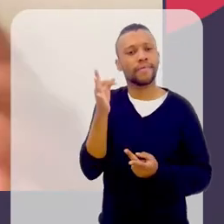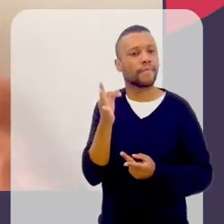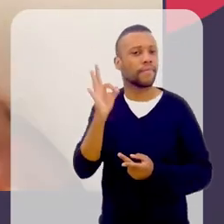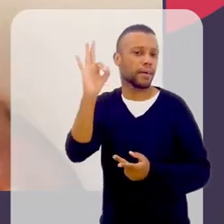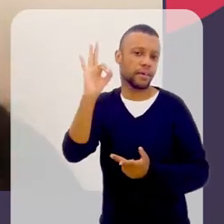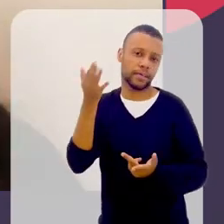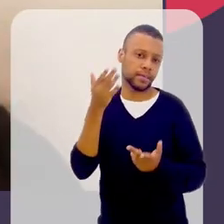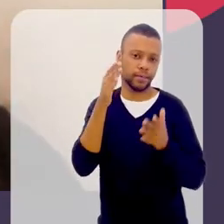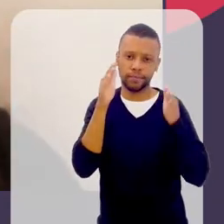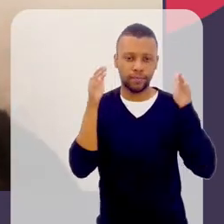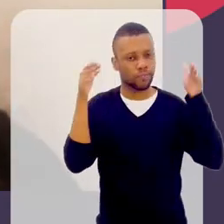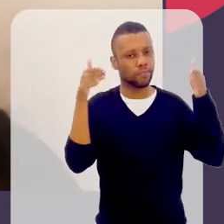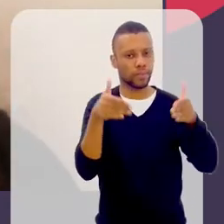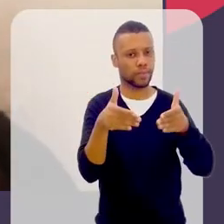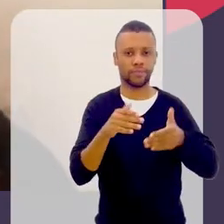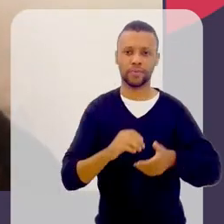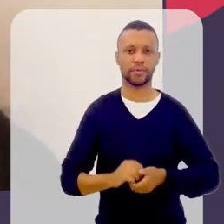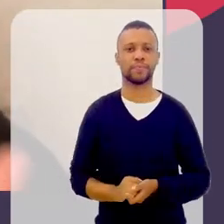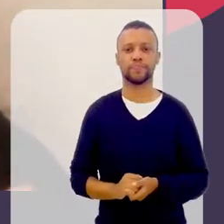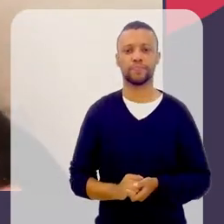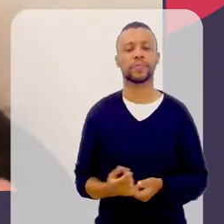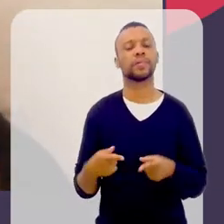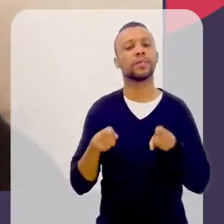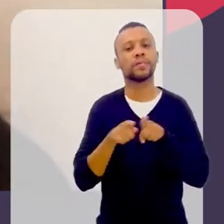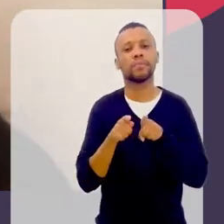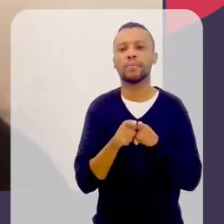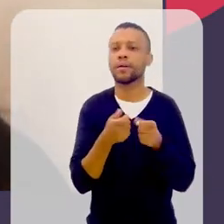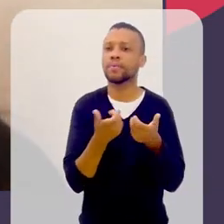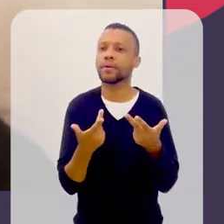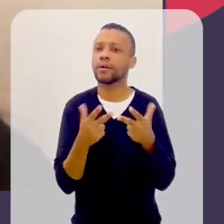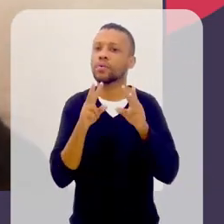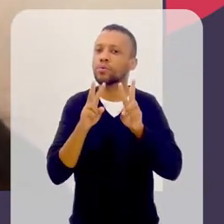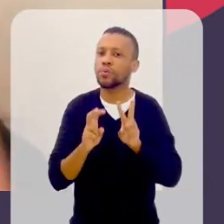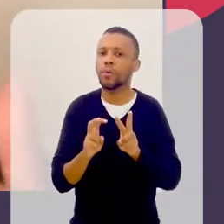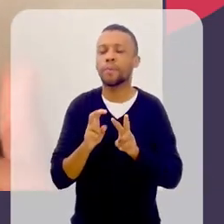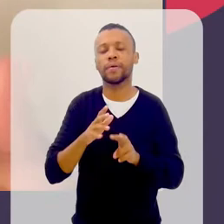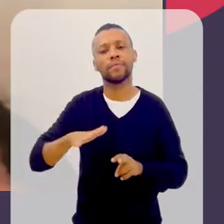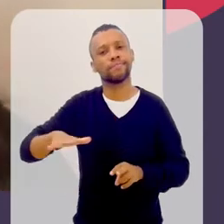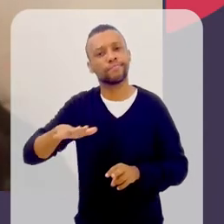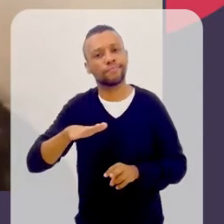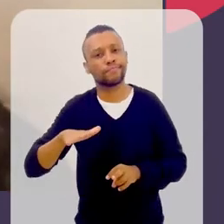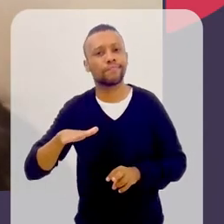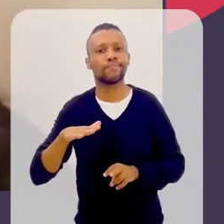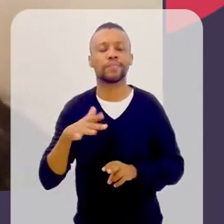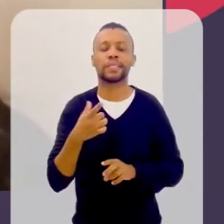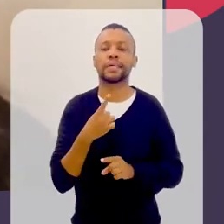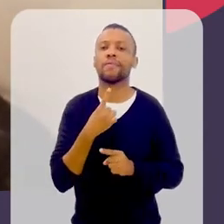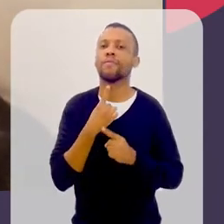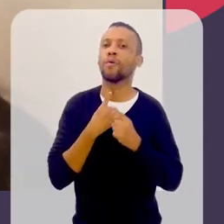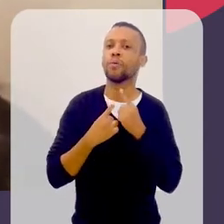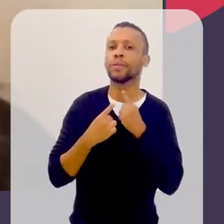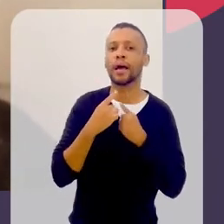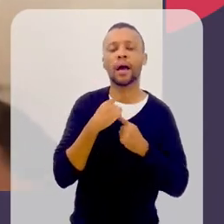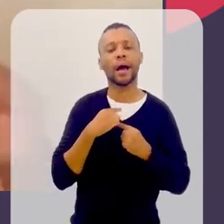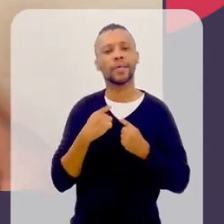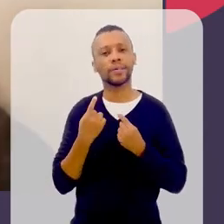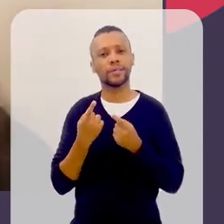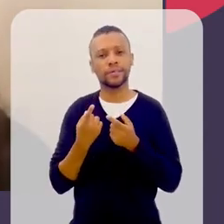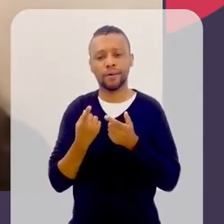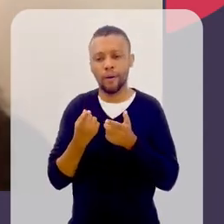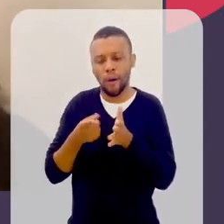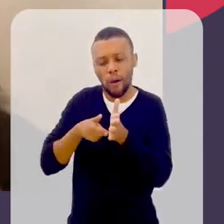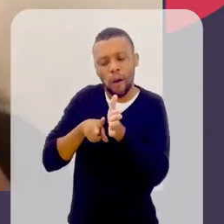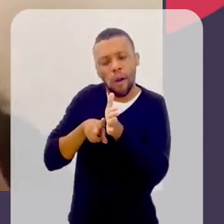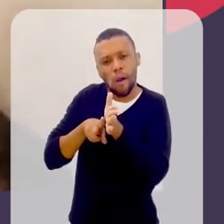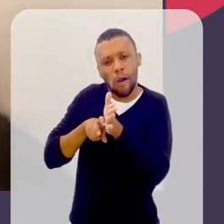mais especificamente. Então, acho que também um pouco pelo fato dessa vontade,